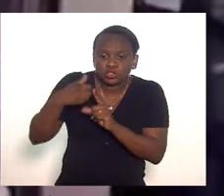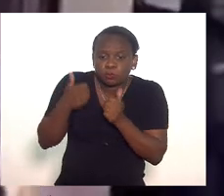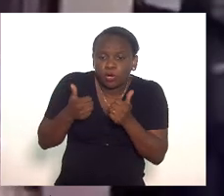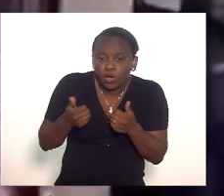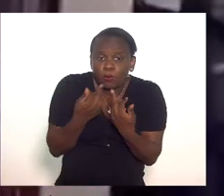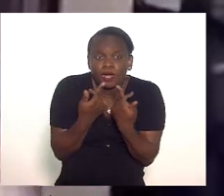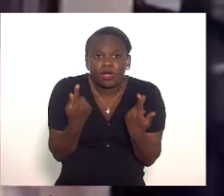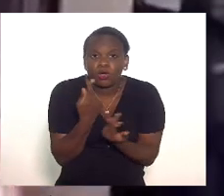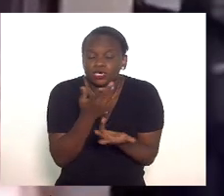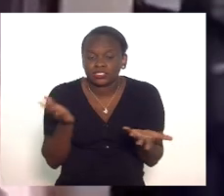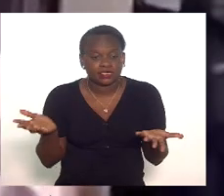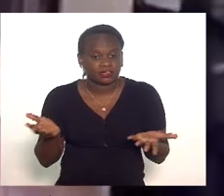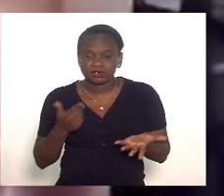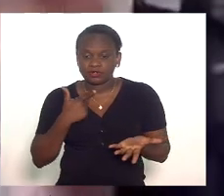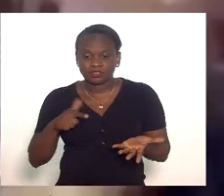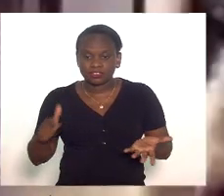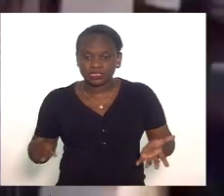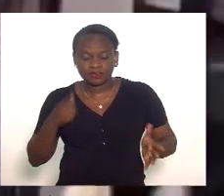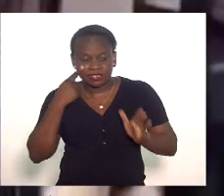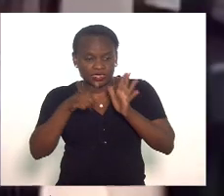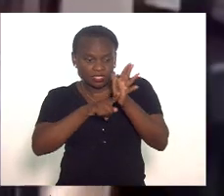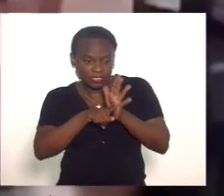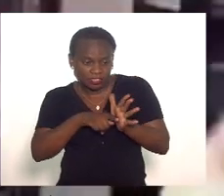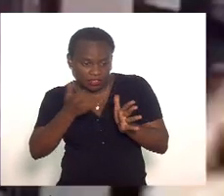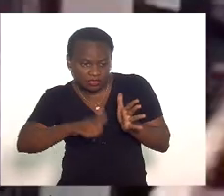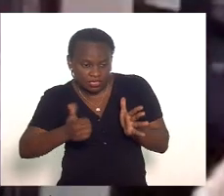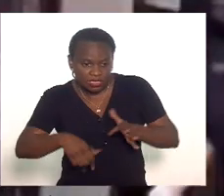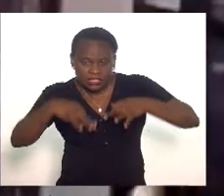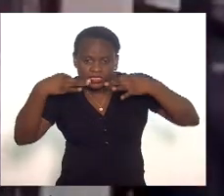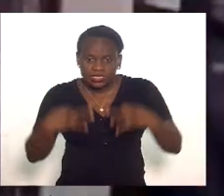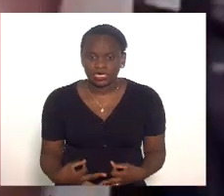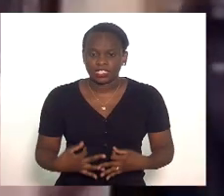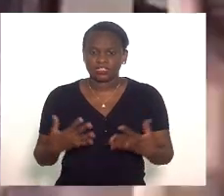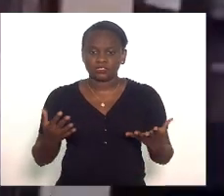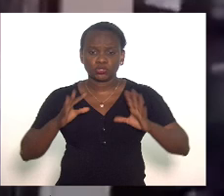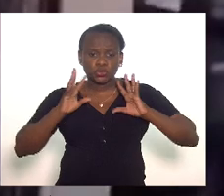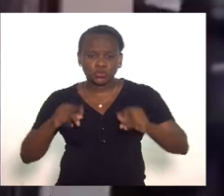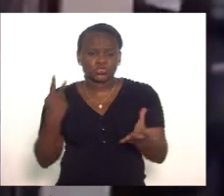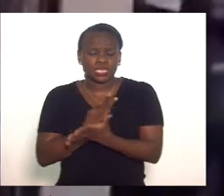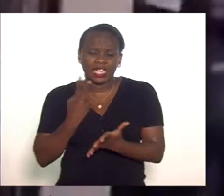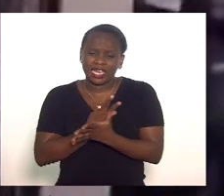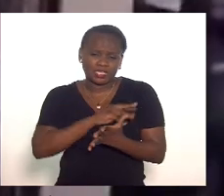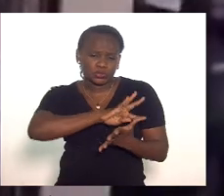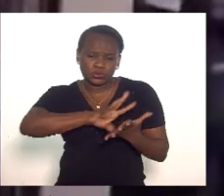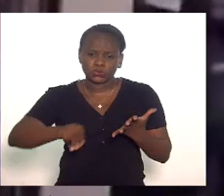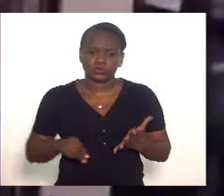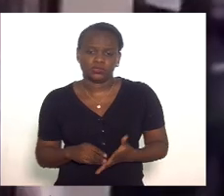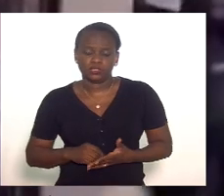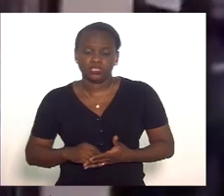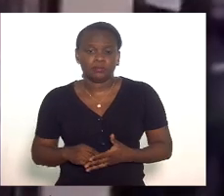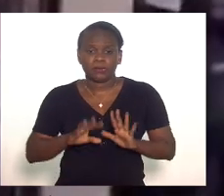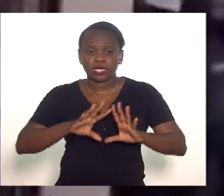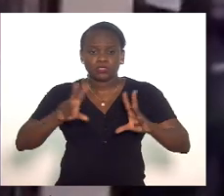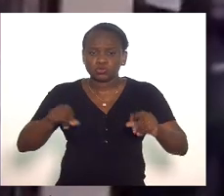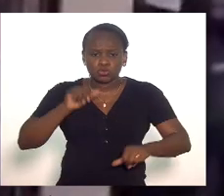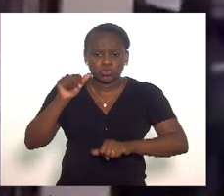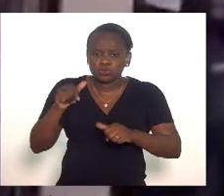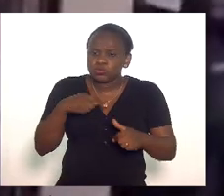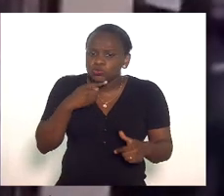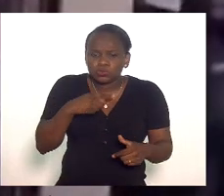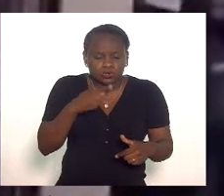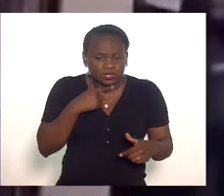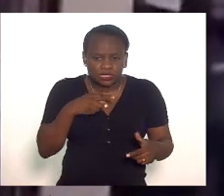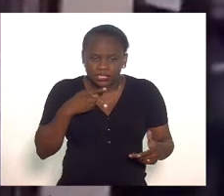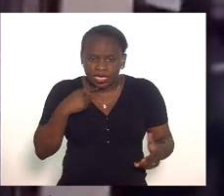coisa que possa ser avaliada como correta tudo errado e ninguém consegue